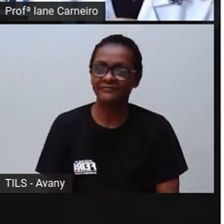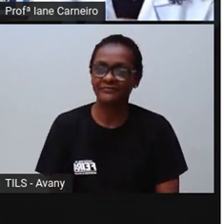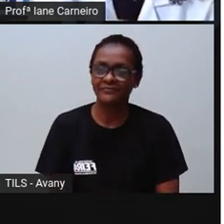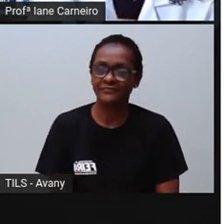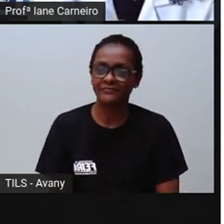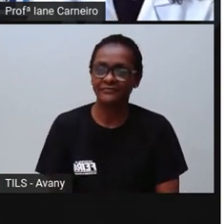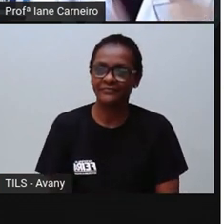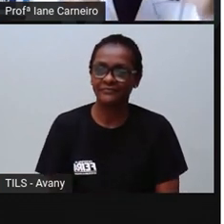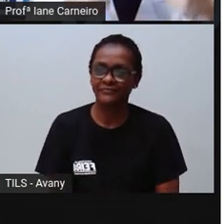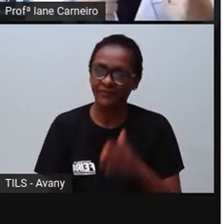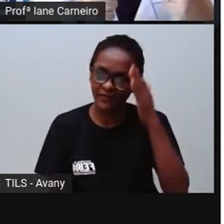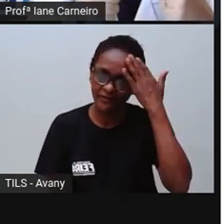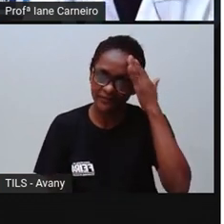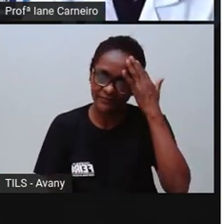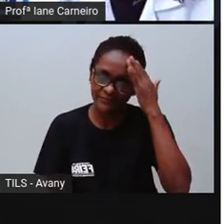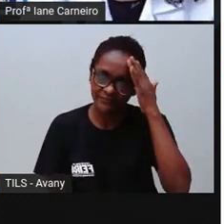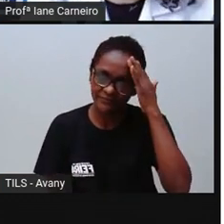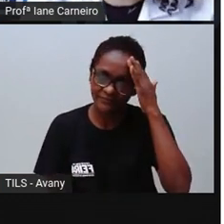Escreveu?